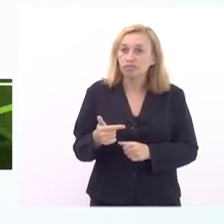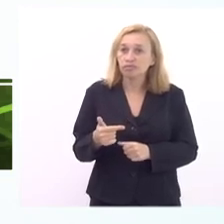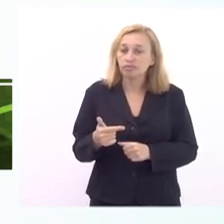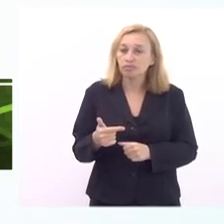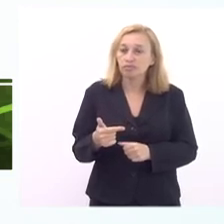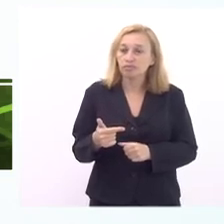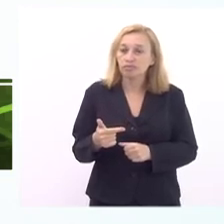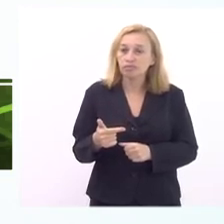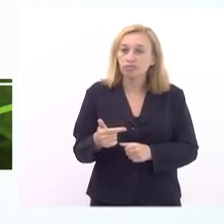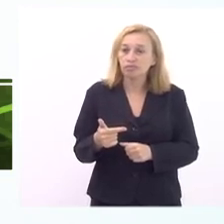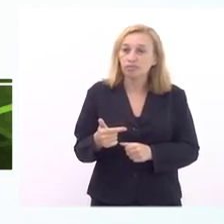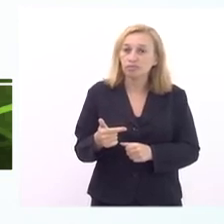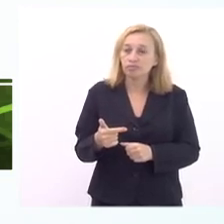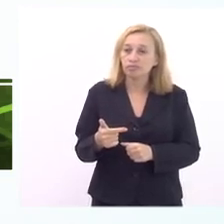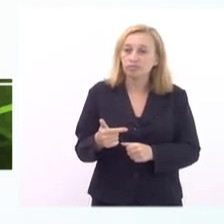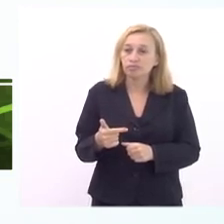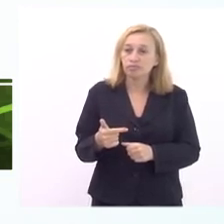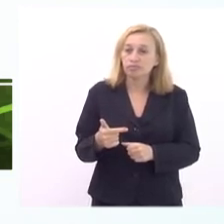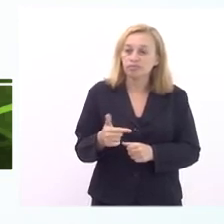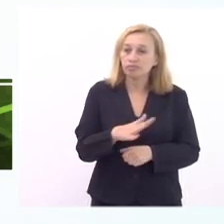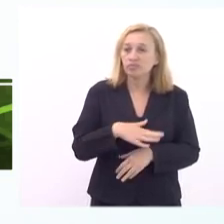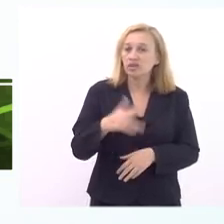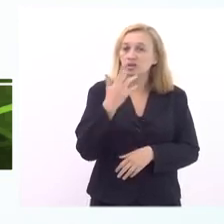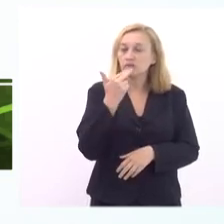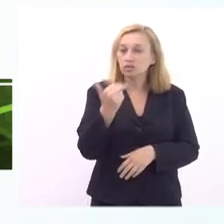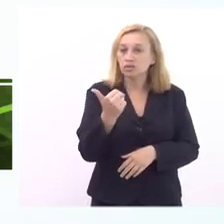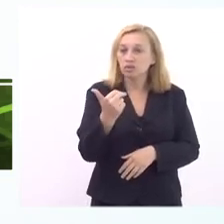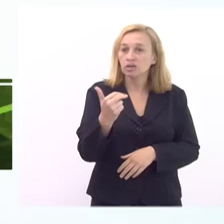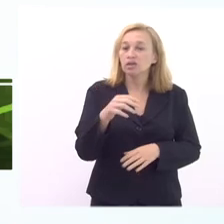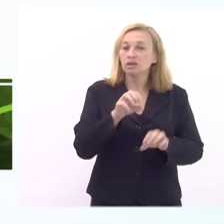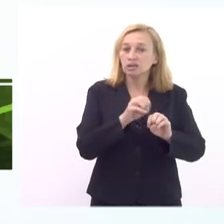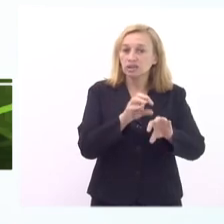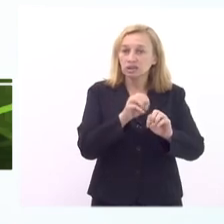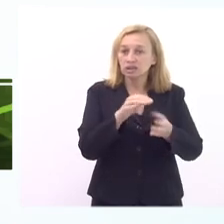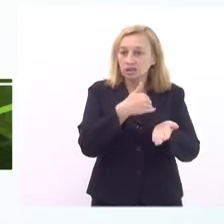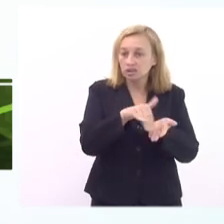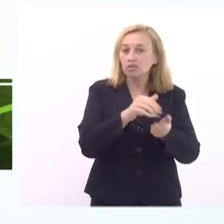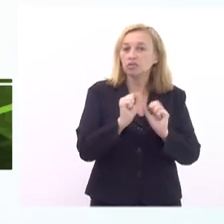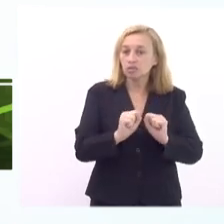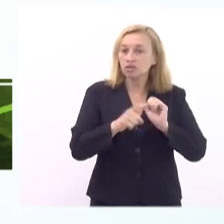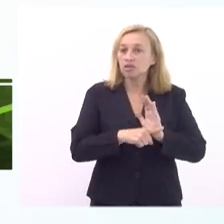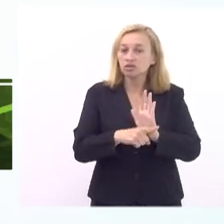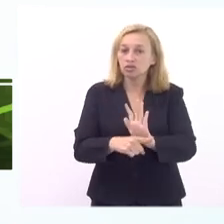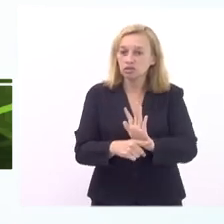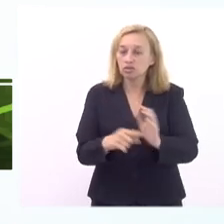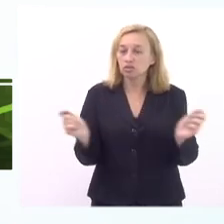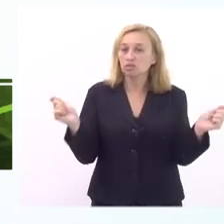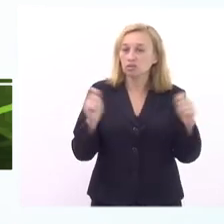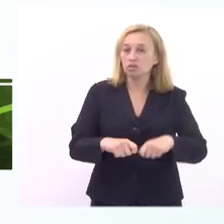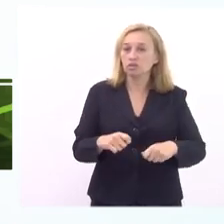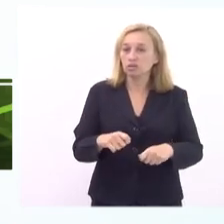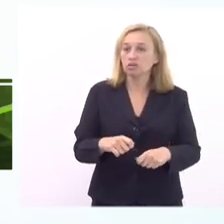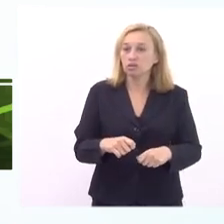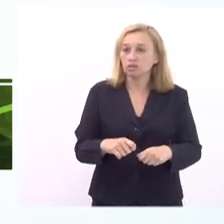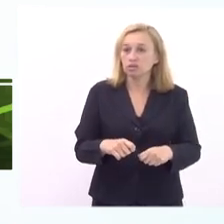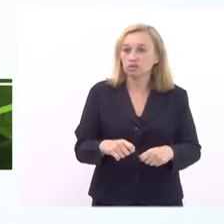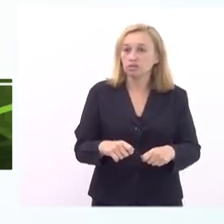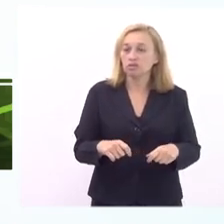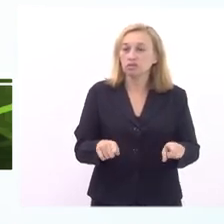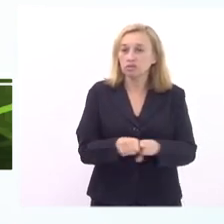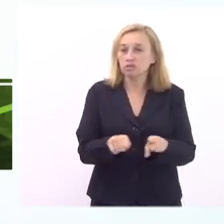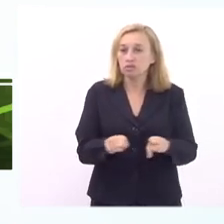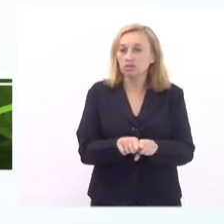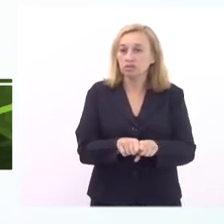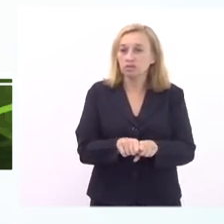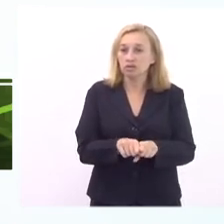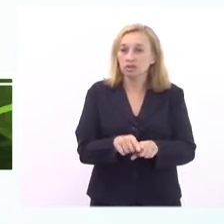que o setor de nutrição da Seduc pode contribuir muito com muita competência para que a gente também dê conta